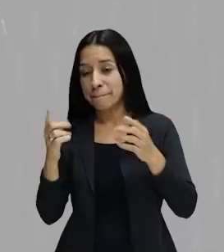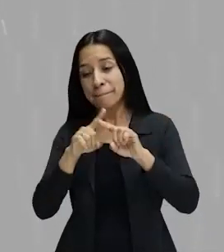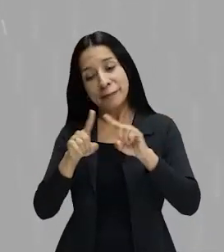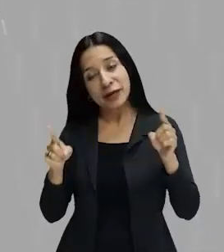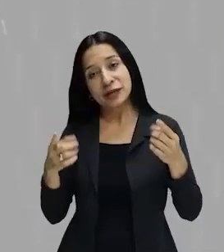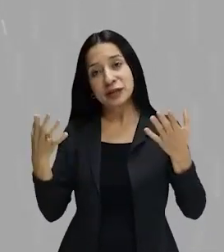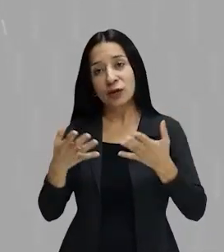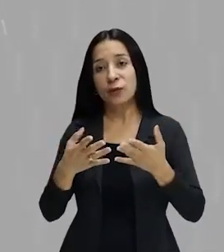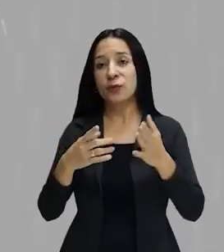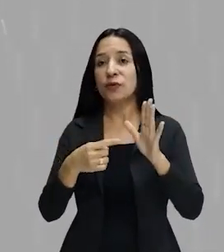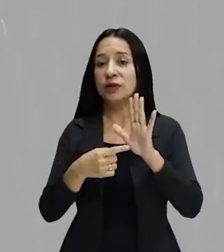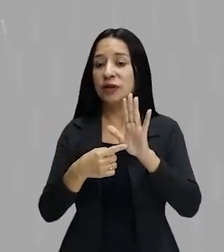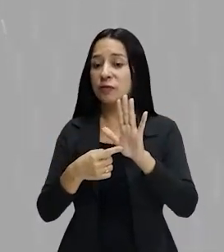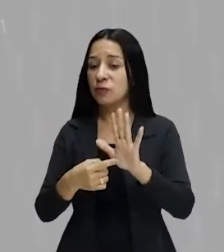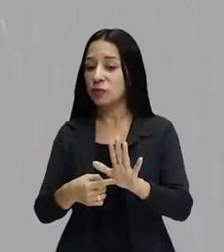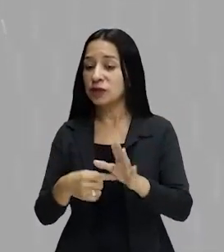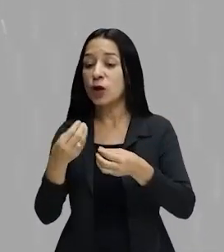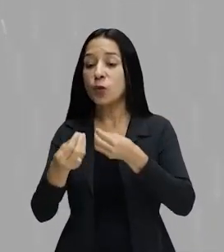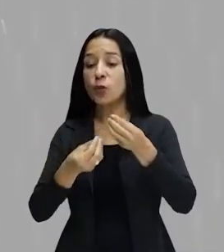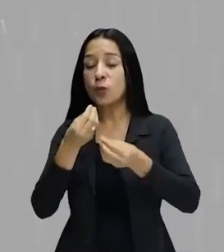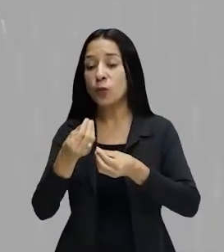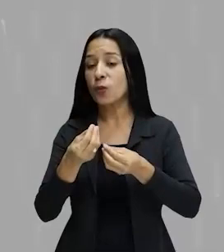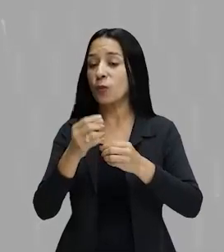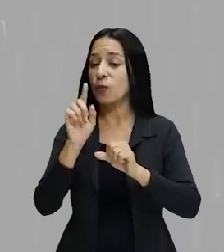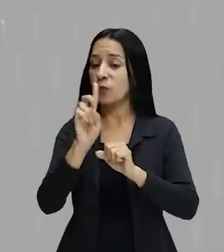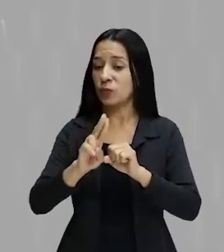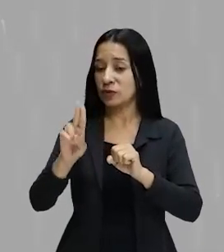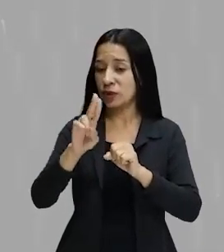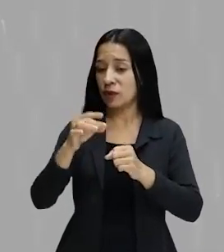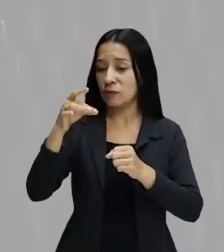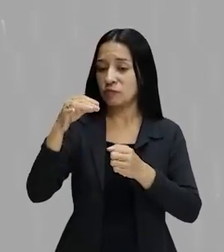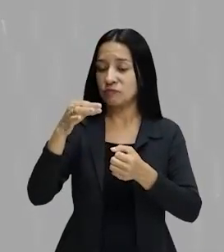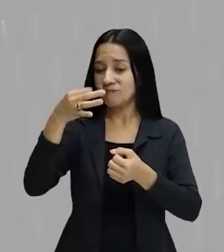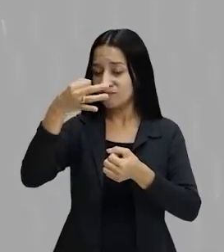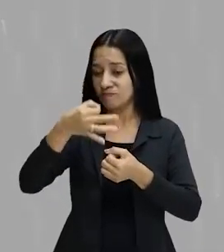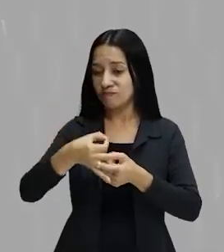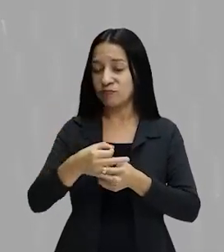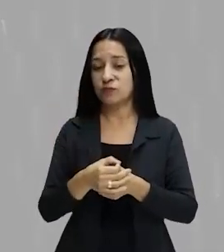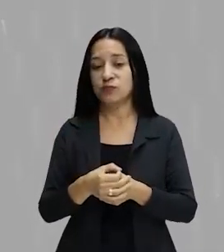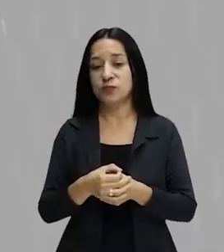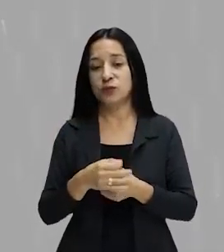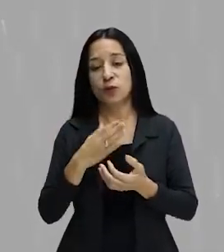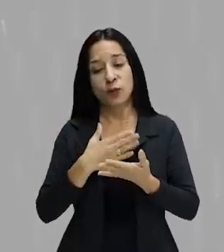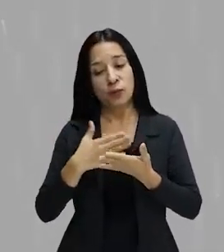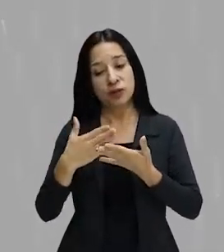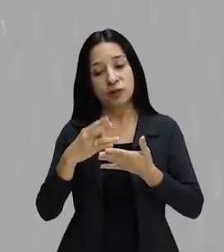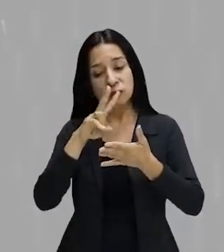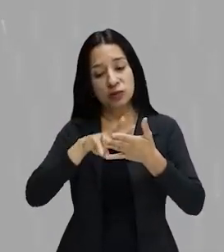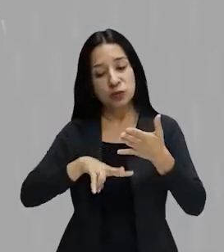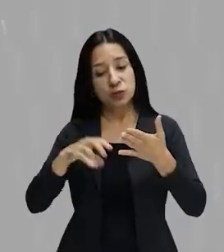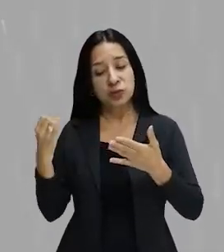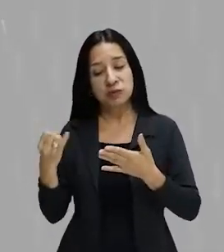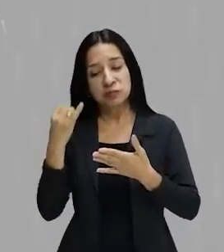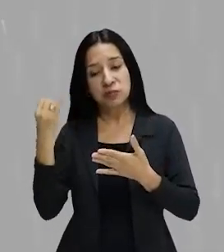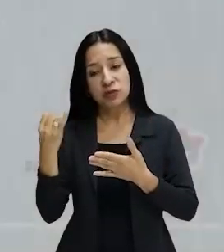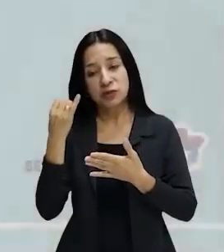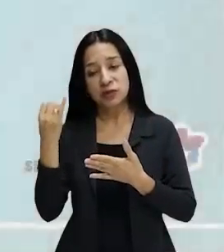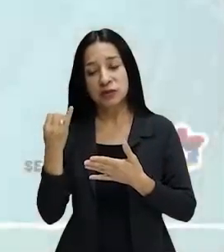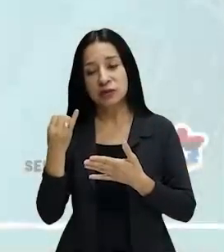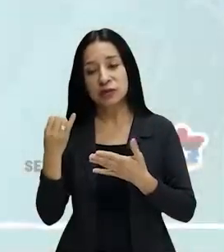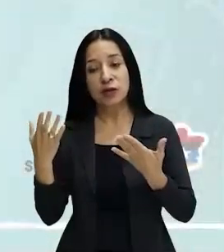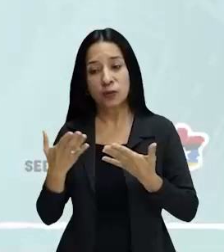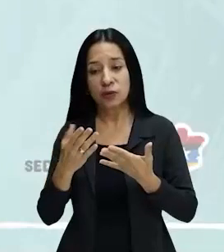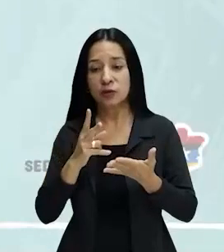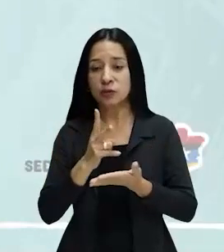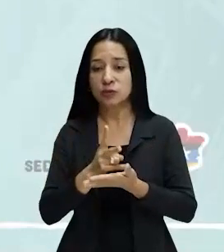melhorar nesse aspecto, tá certo? Então a gente começou aqui uma leitura interessante e vamos continuar. Quero